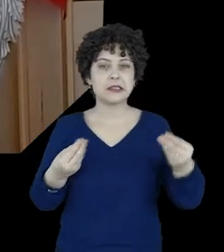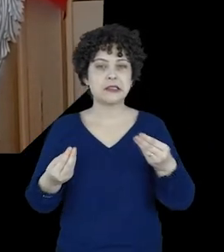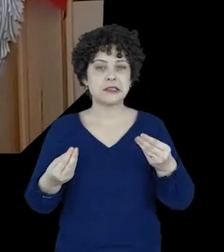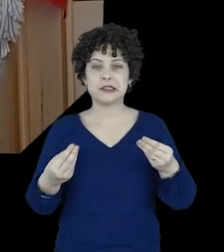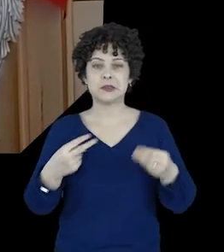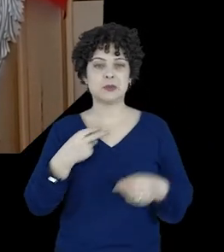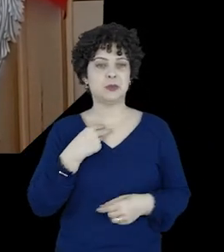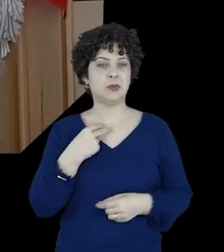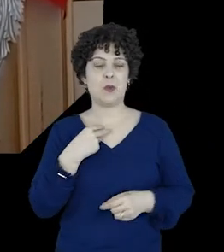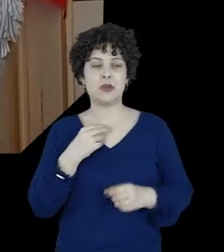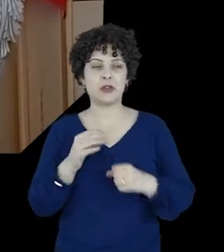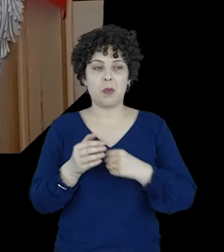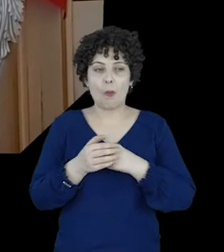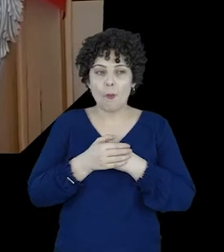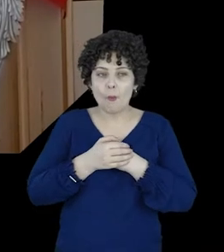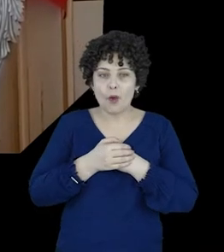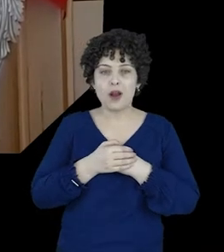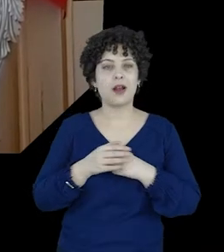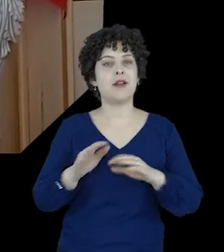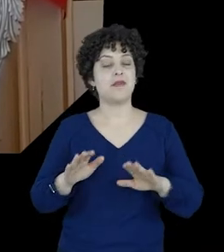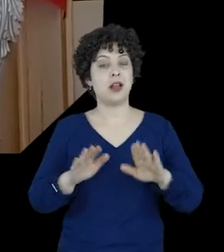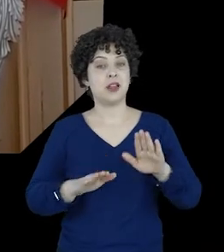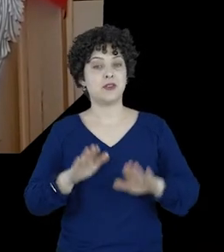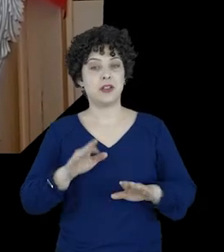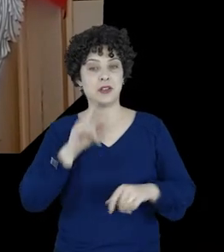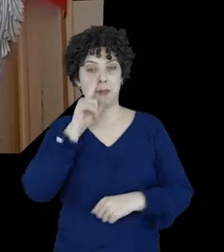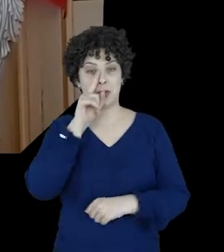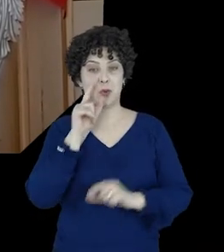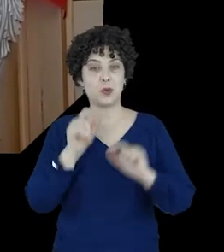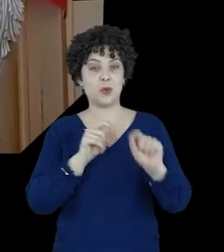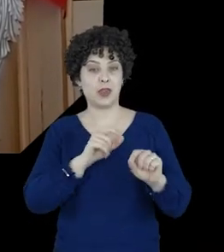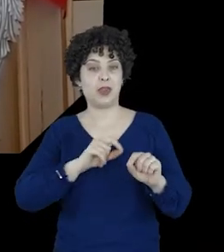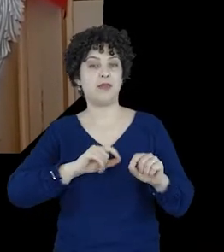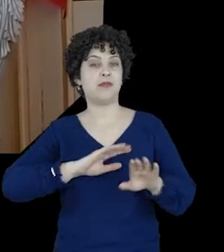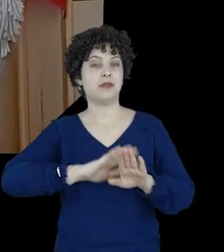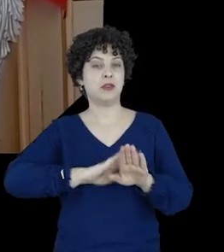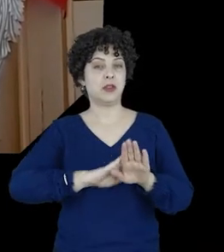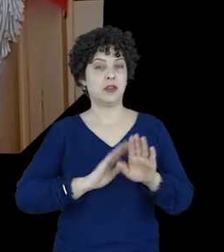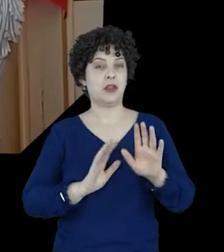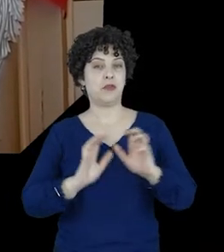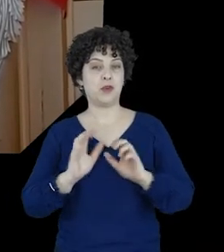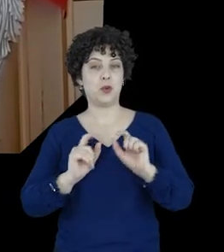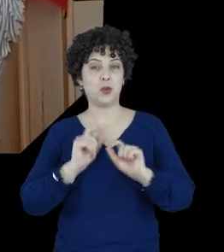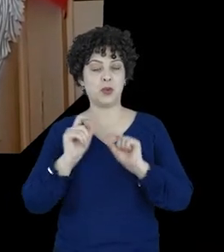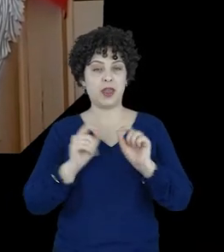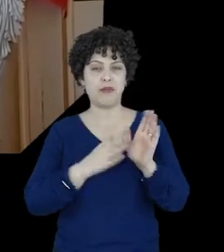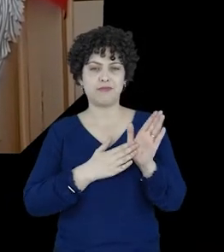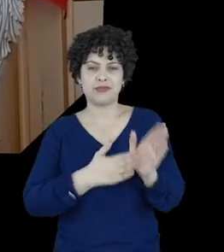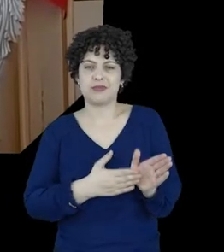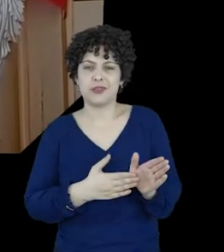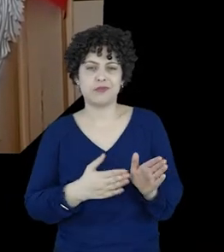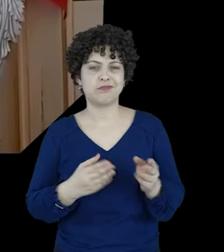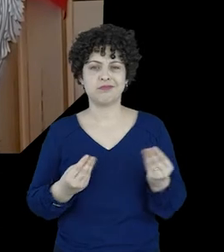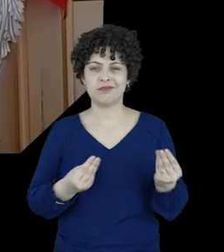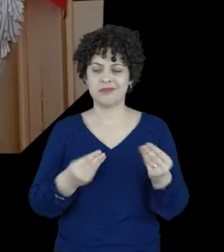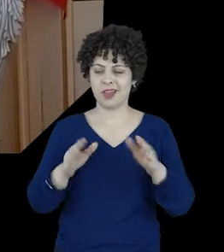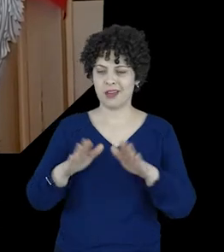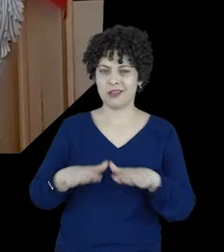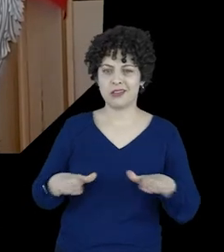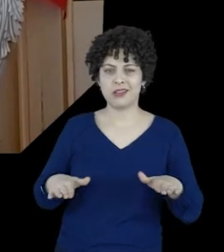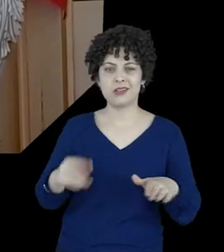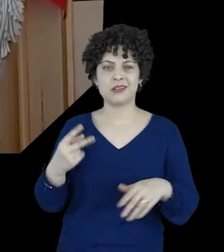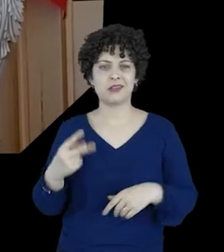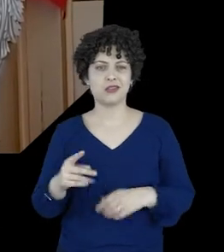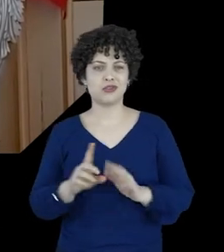não deve ser acobertado, sendo, muitas vezes, um sinônimo de conflito de lealdade em relação às